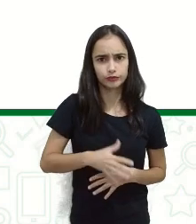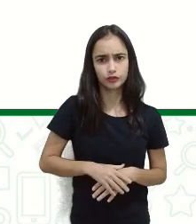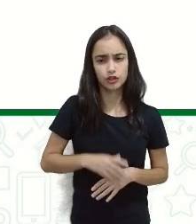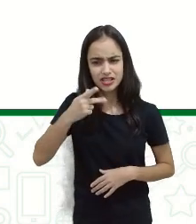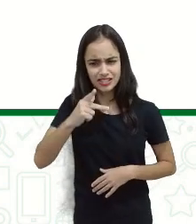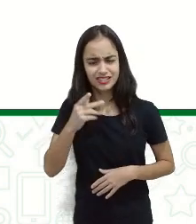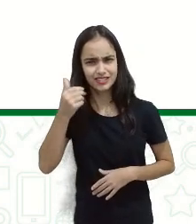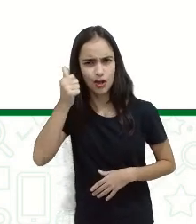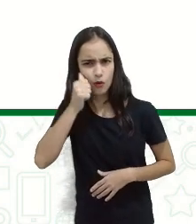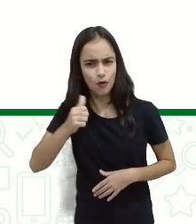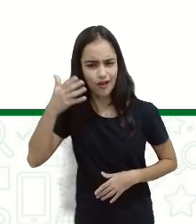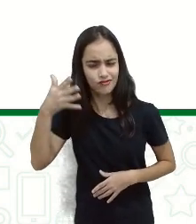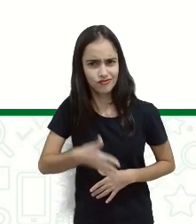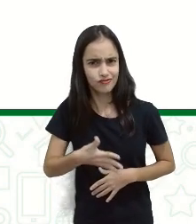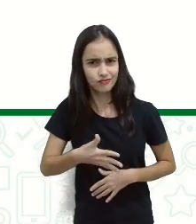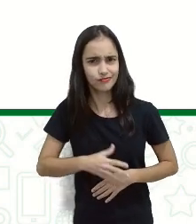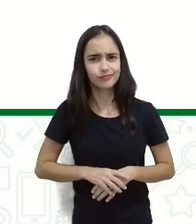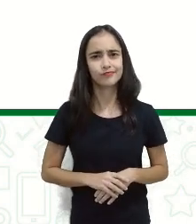seu?